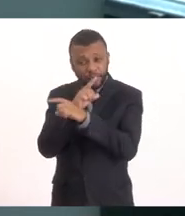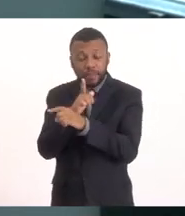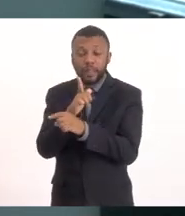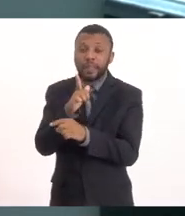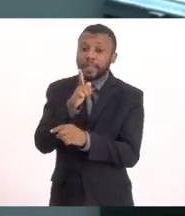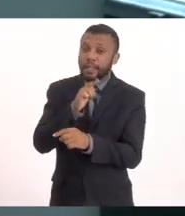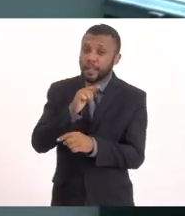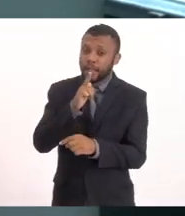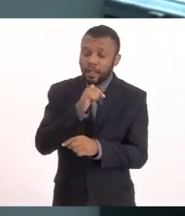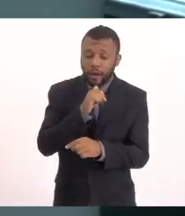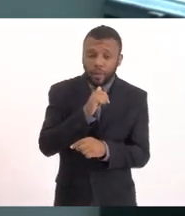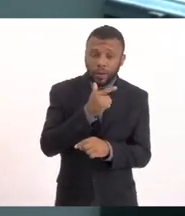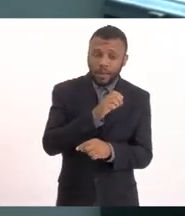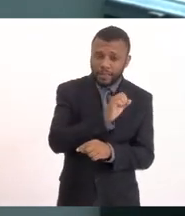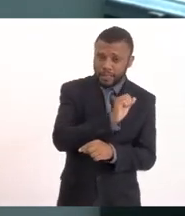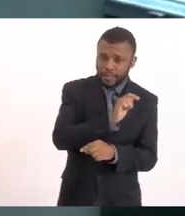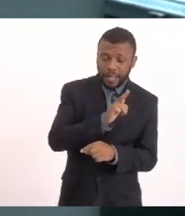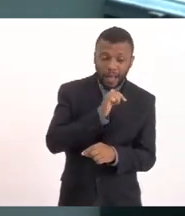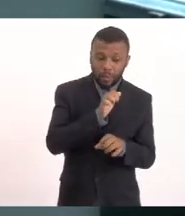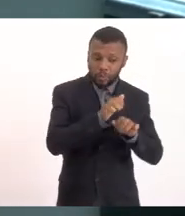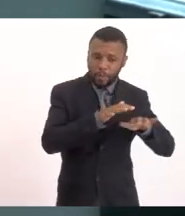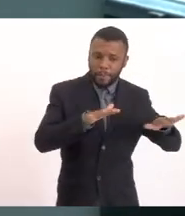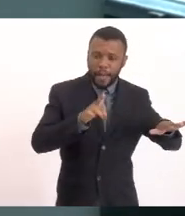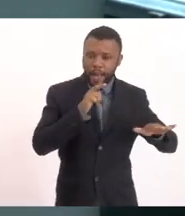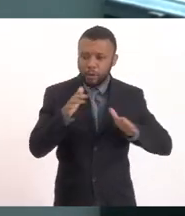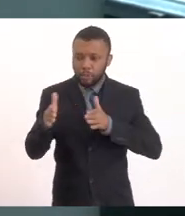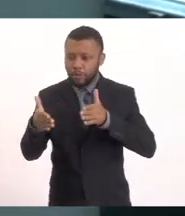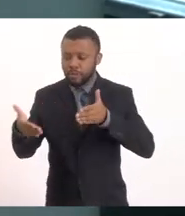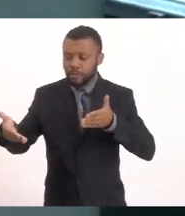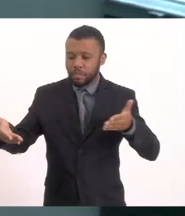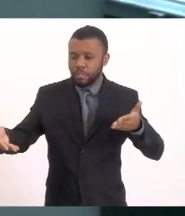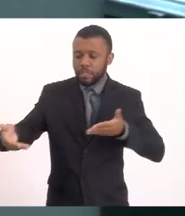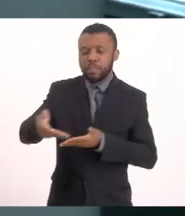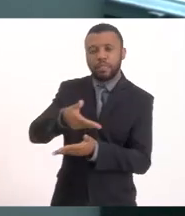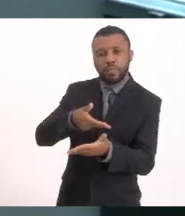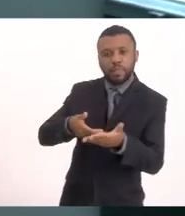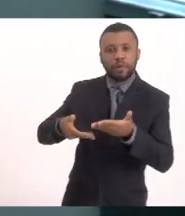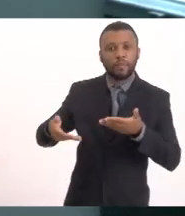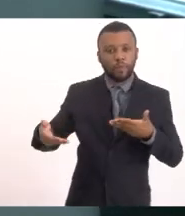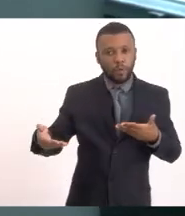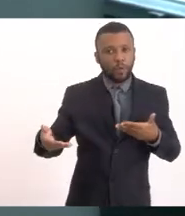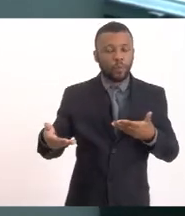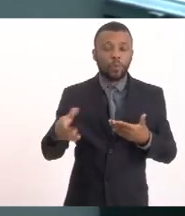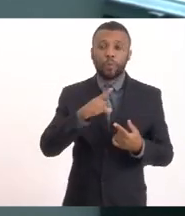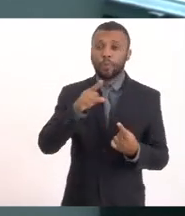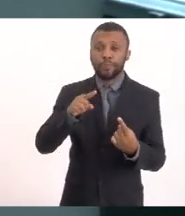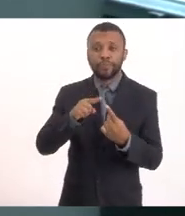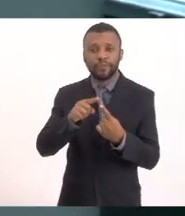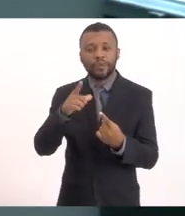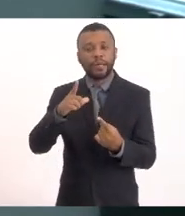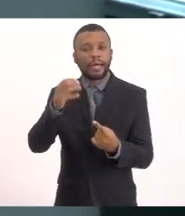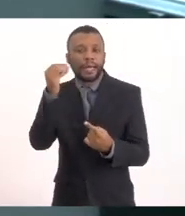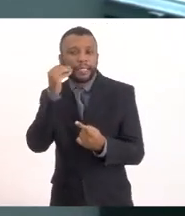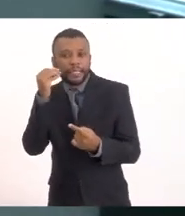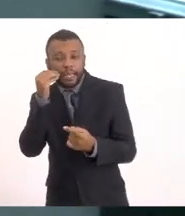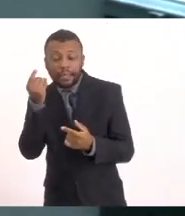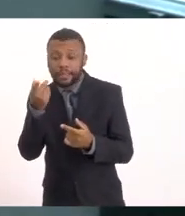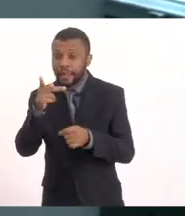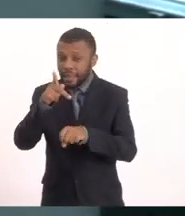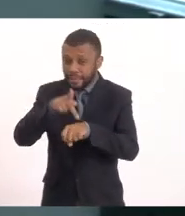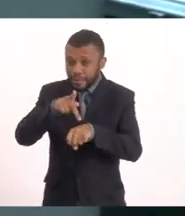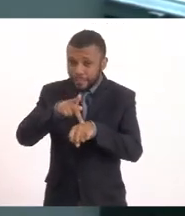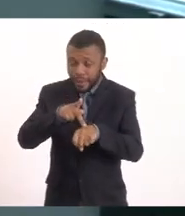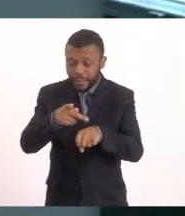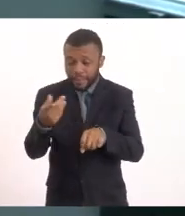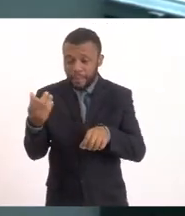navegabilidade A nossa intervenção é bem pontual No sentido de retirada Esses blocos de rocha Que foram